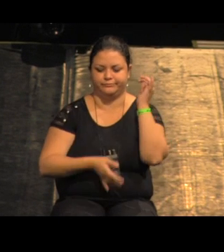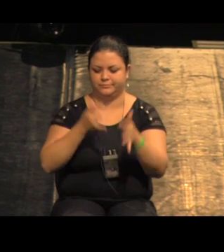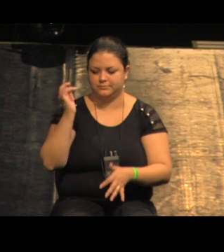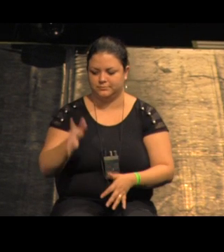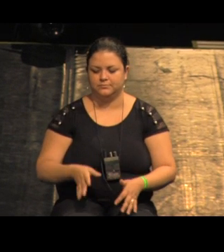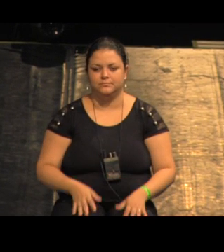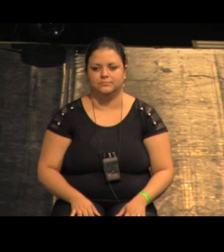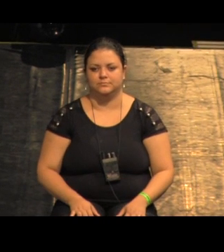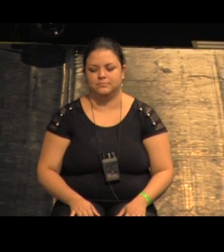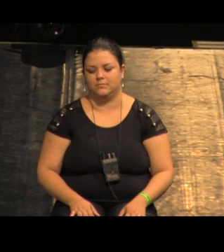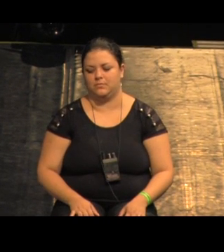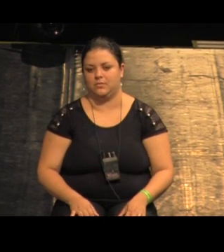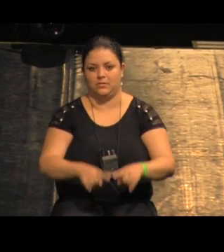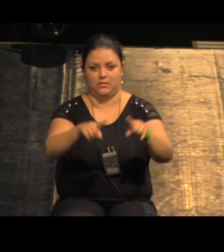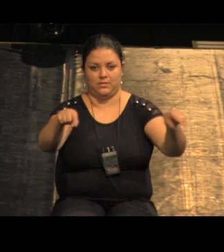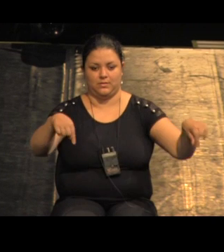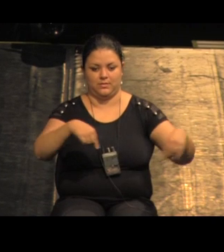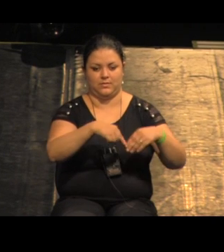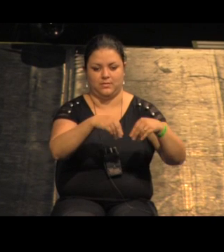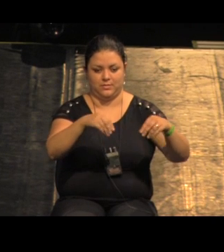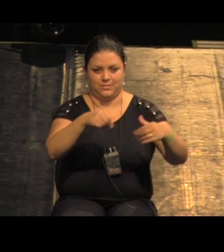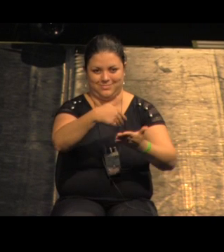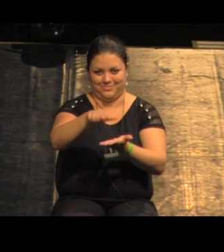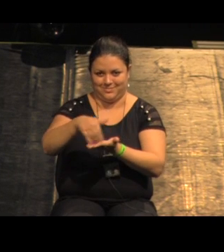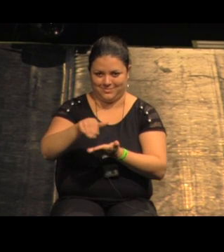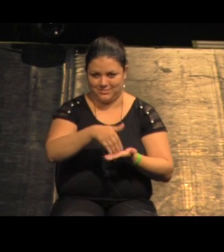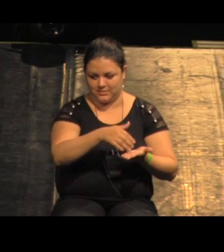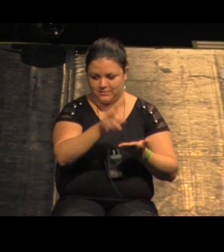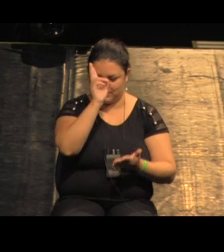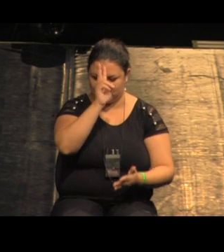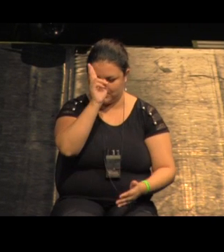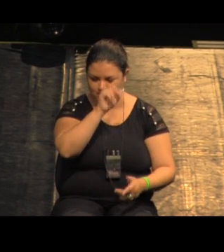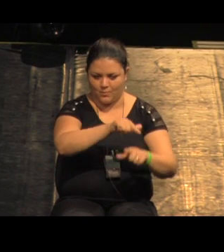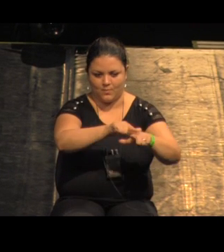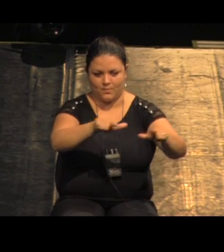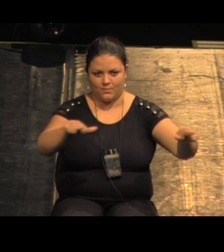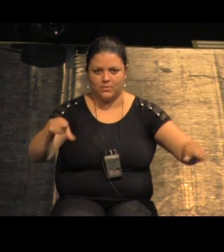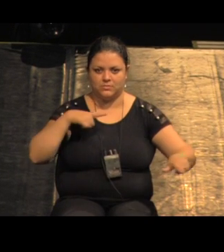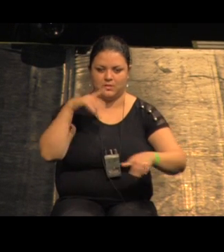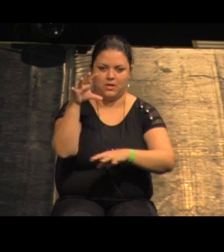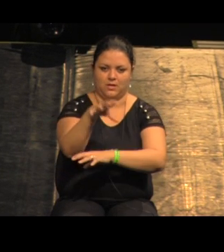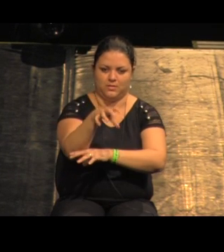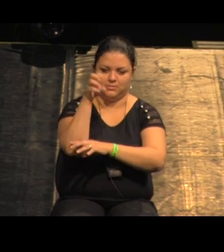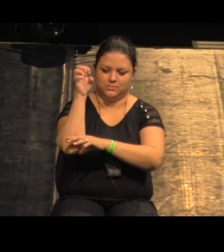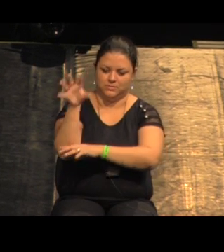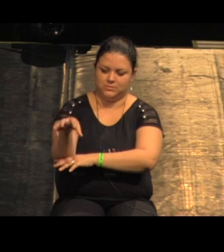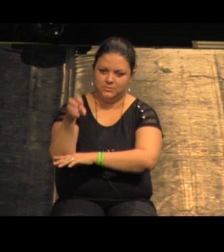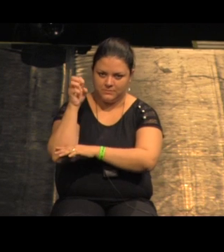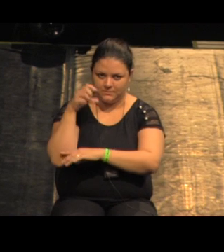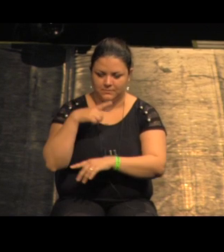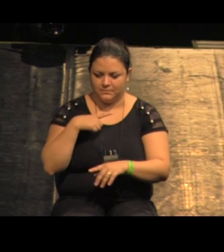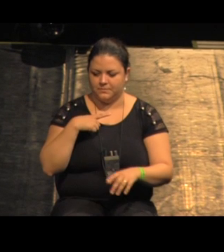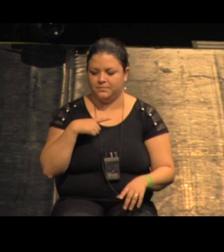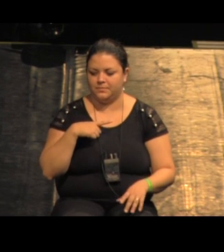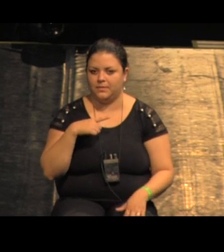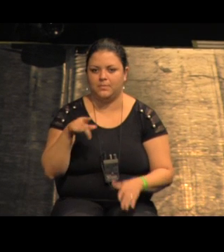esse é o terreno onde as famílias já tinham sido removidas 250 famílias você vê lá as máquinas já estavam lá isso aqui é